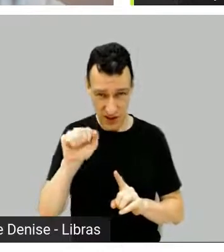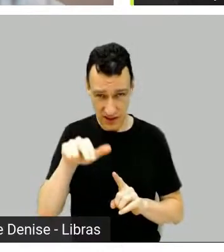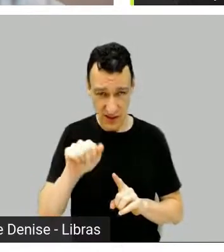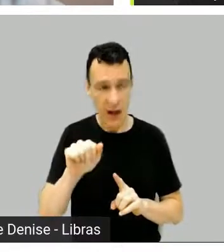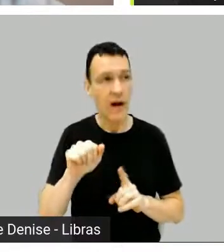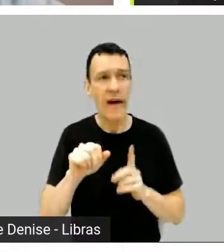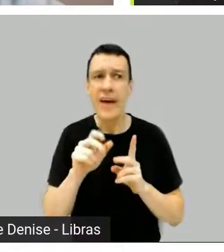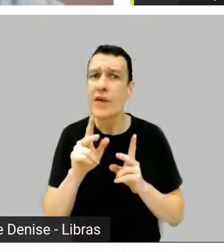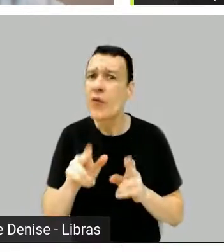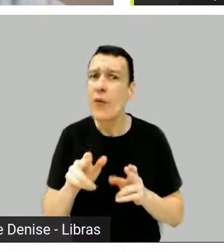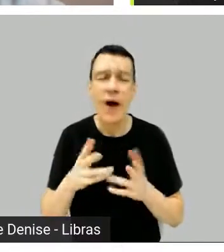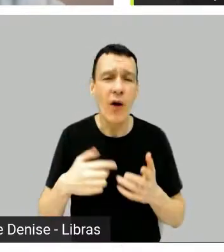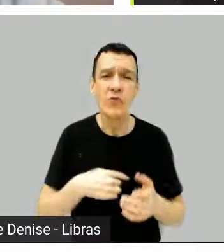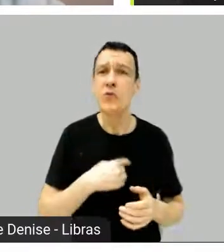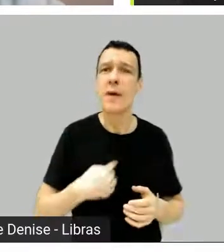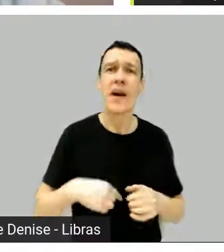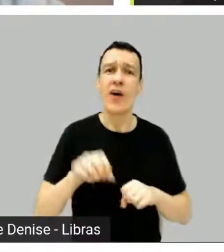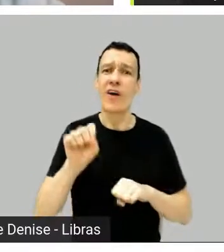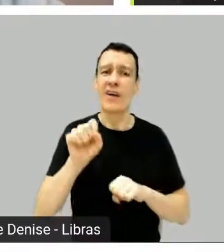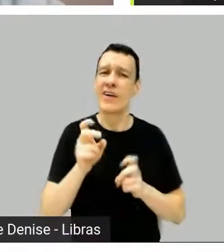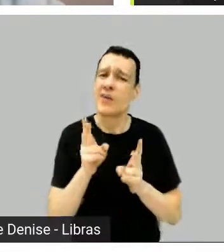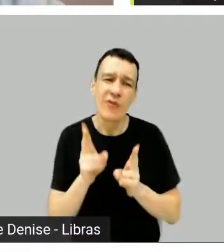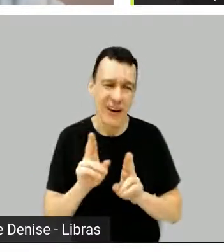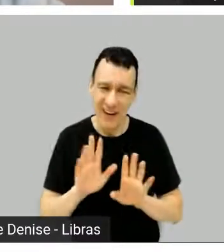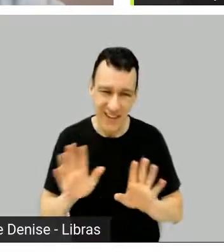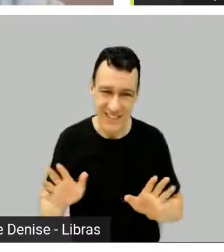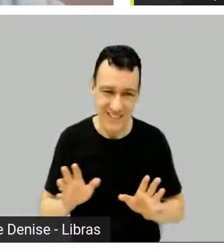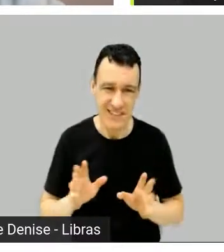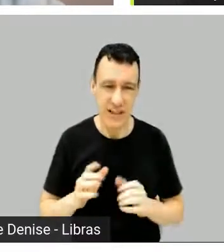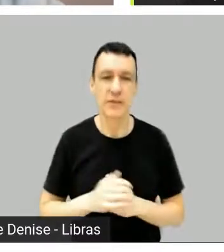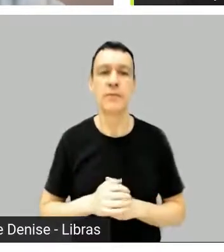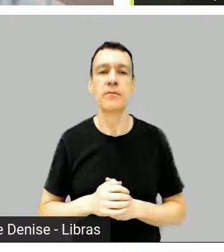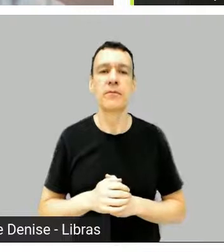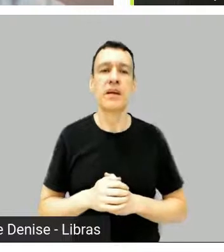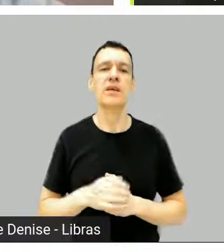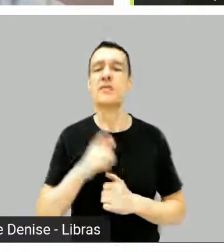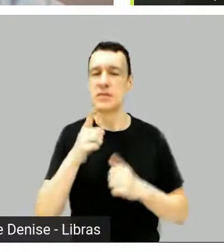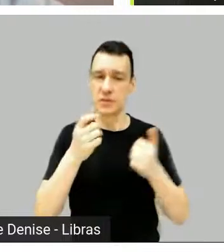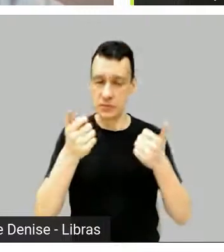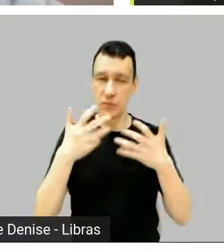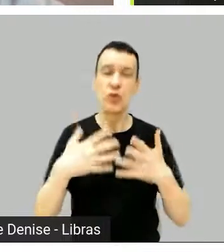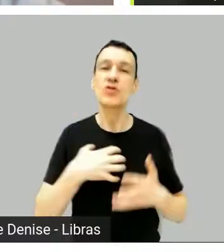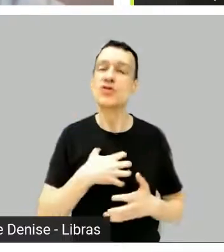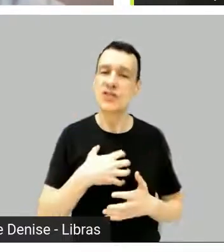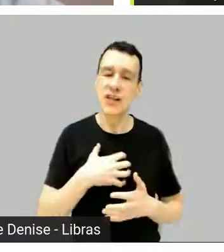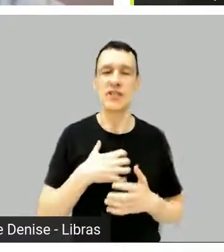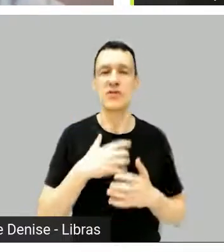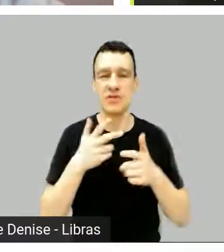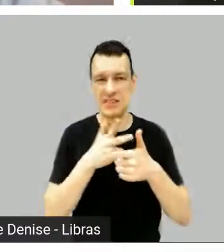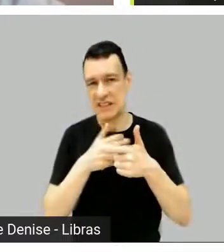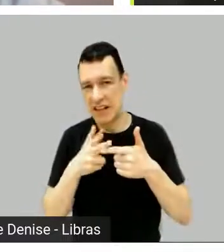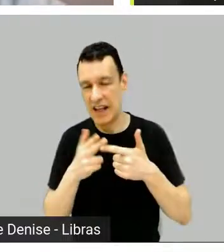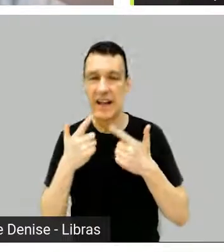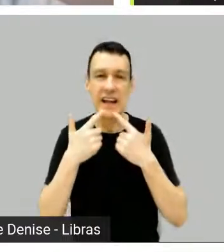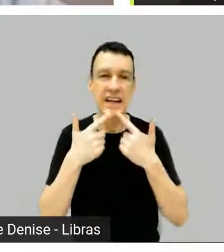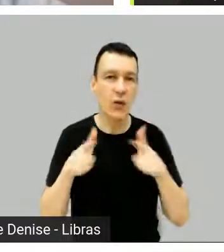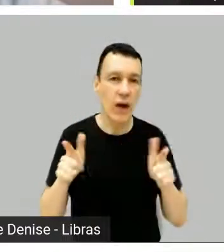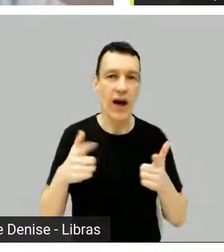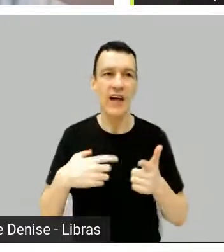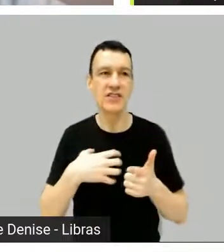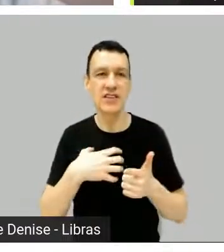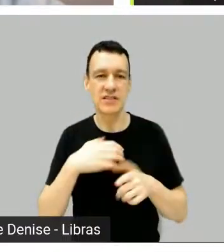que você falou foi um... do ritmo da série, da linguagem, que estranhava ali no